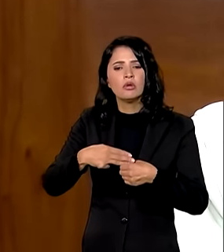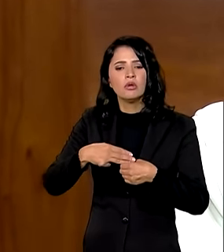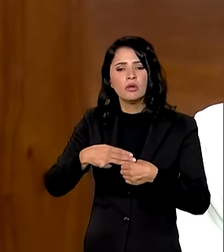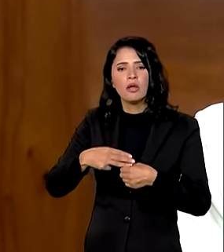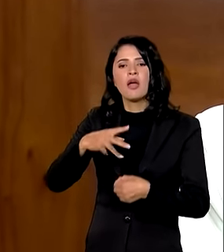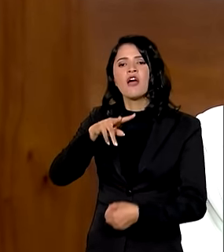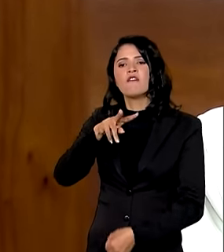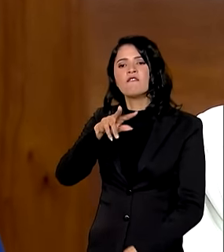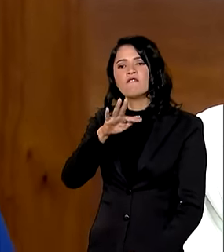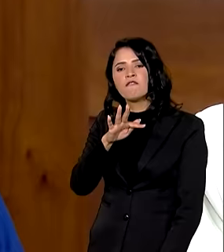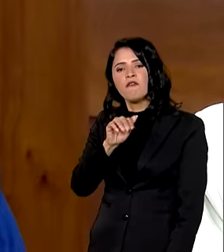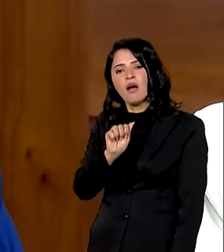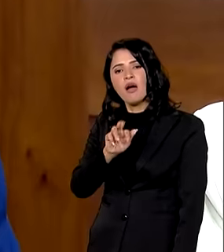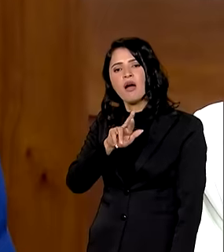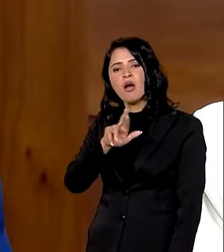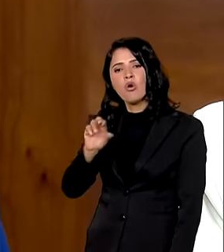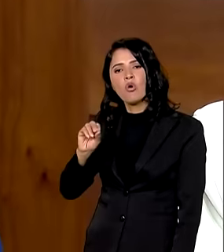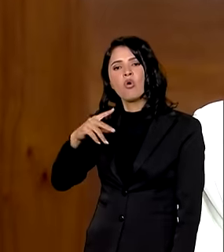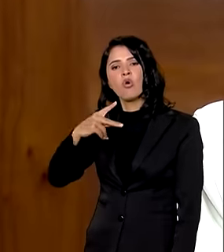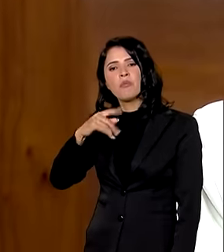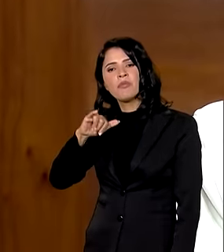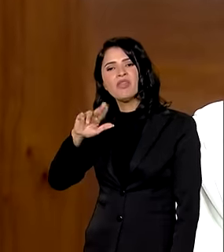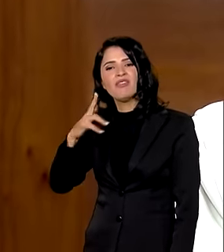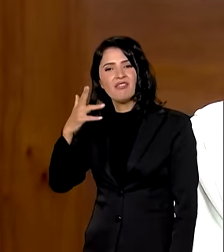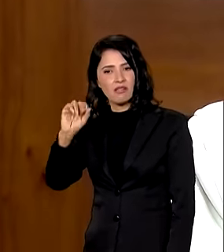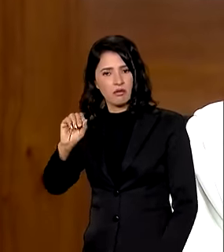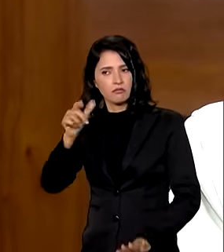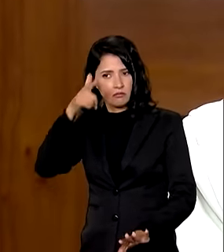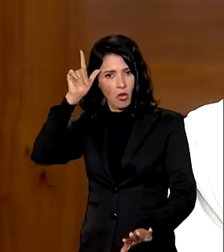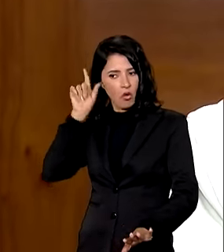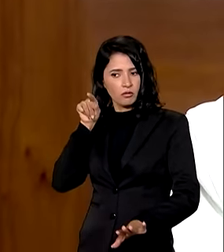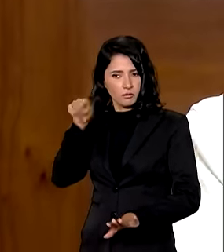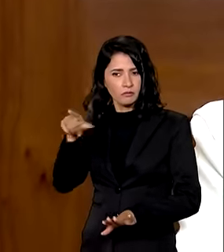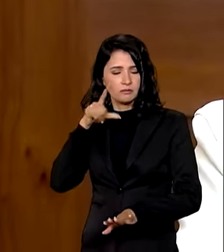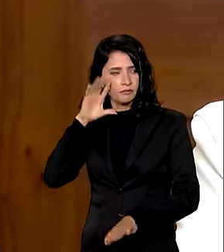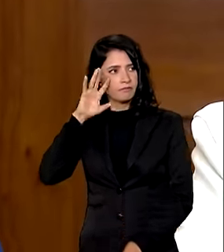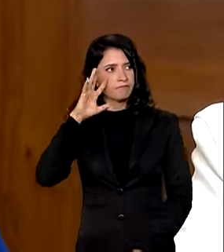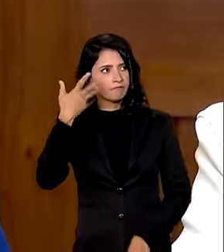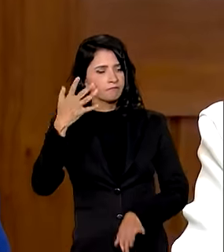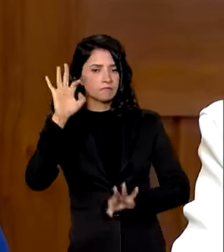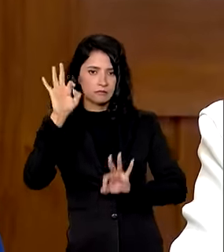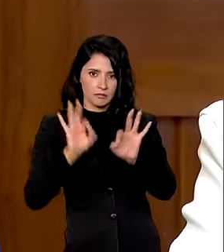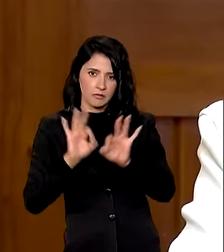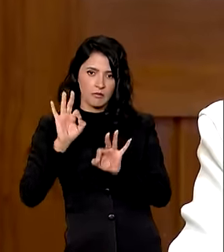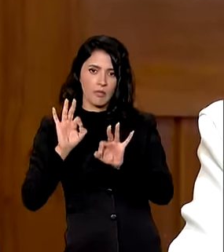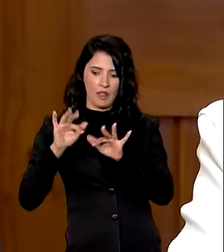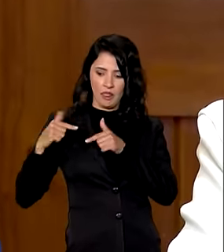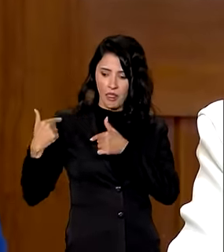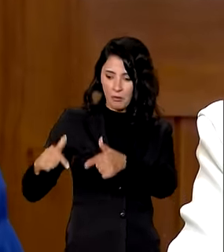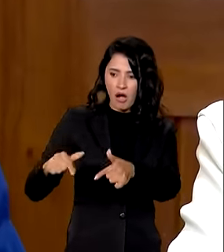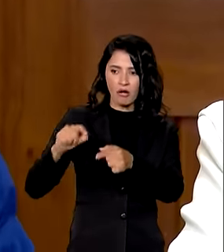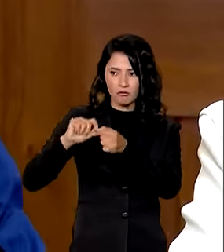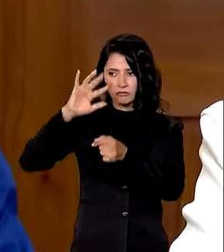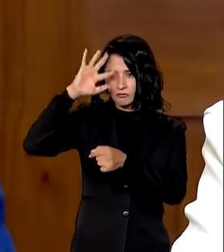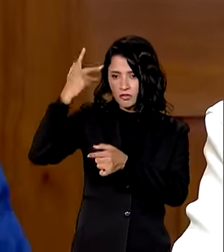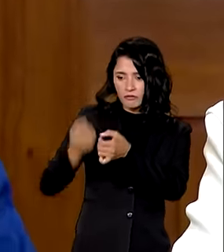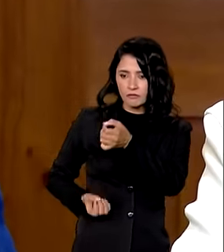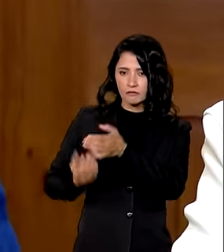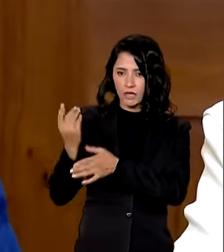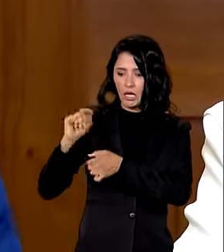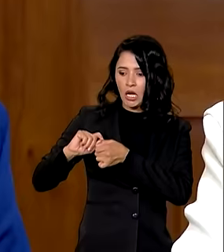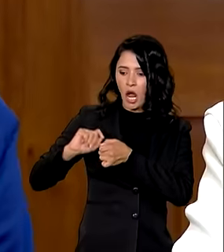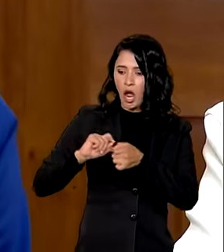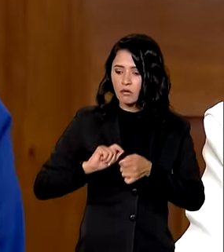Farroupilha então Farroupilha ontem digamos que Farroupilha ontem decidiu fazer o plano de trabalho nós temos mais de meio